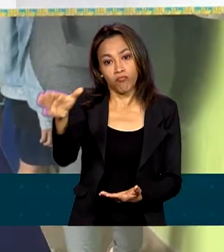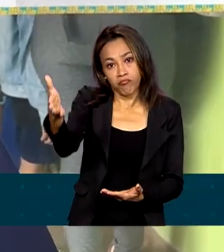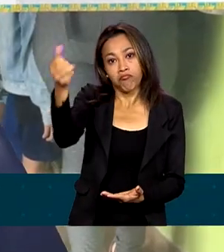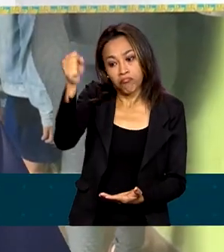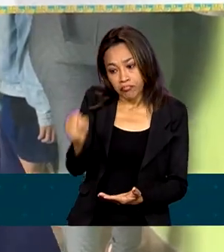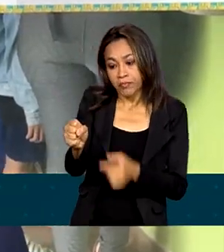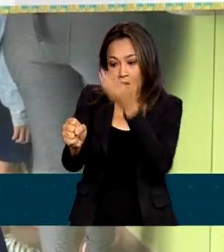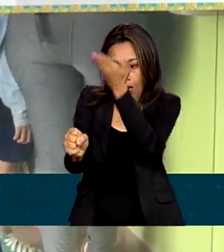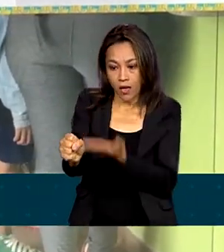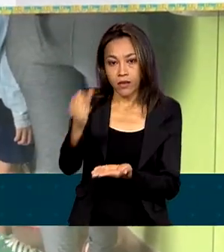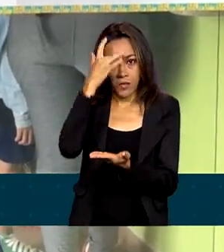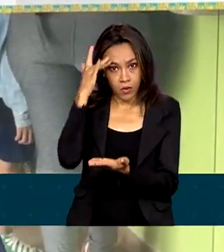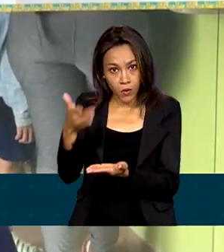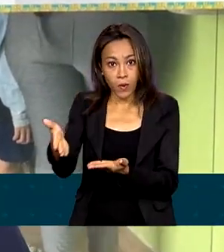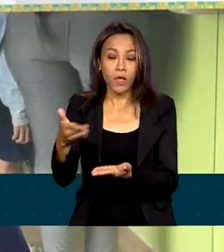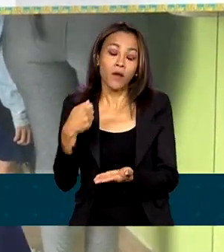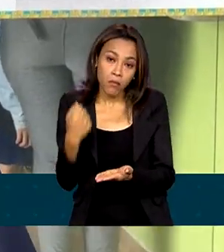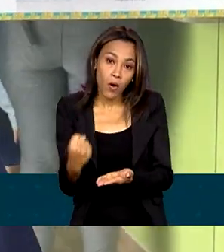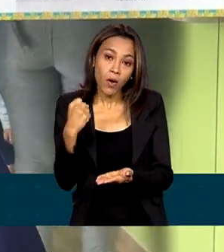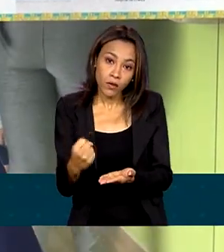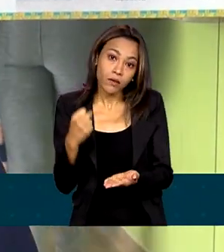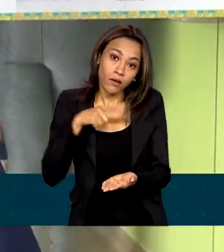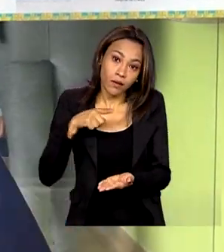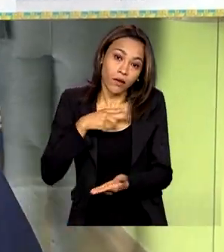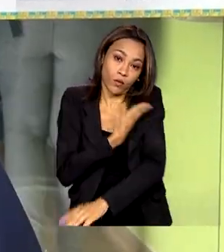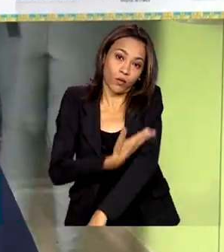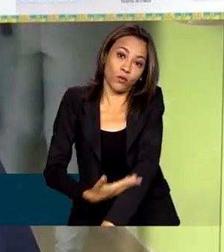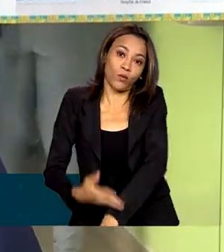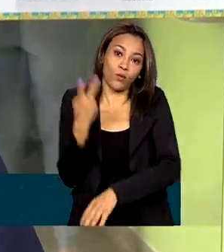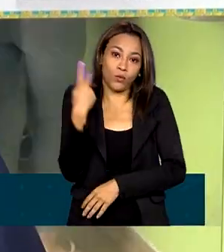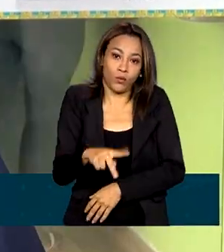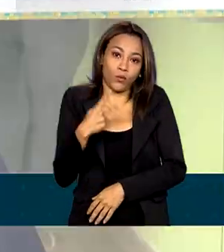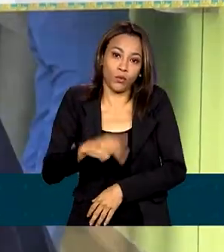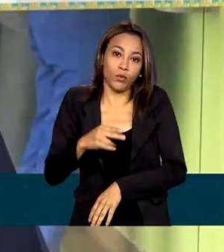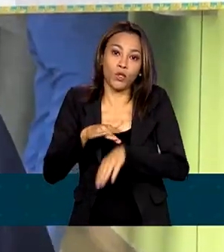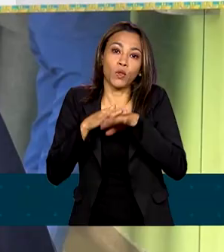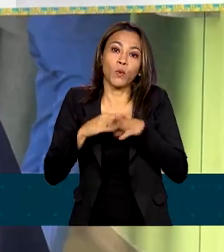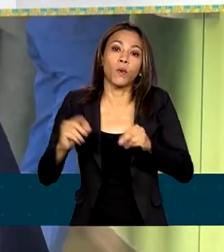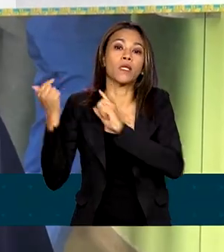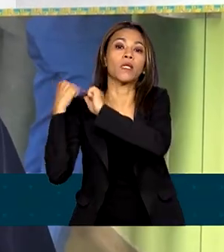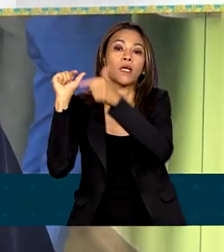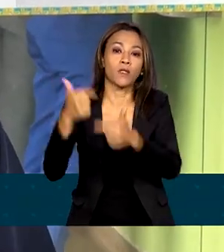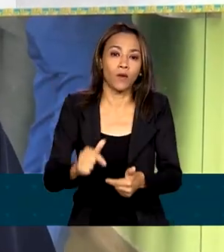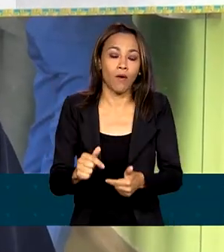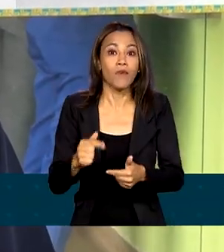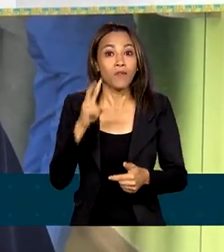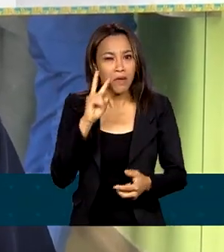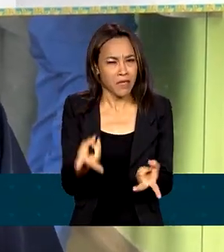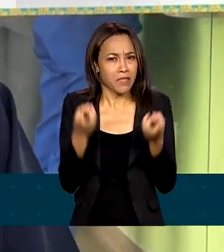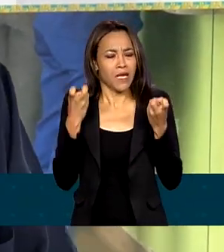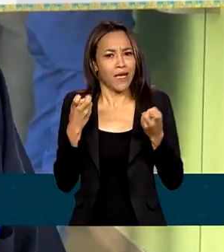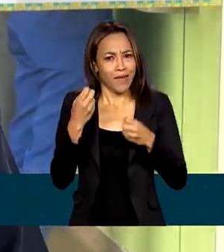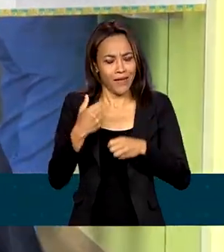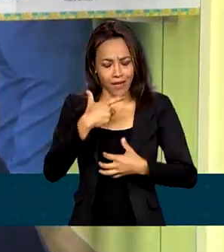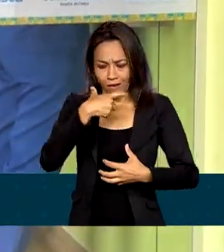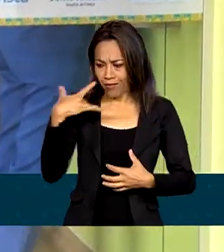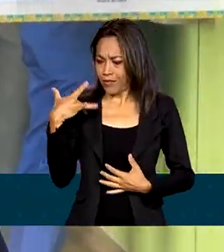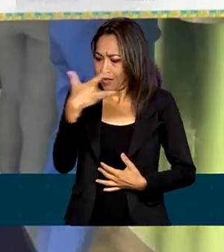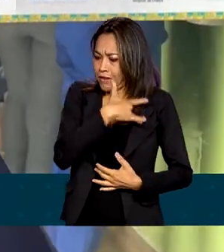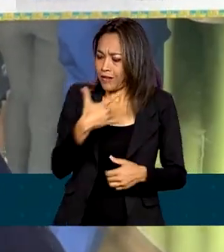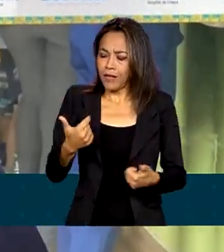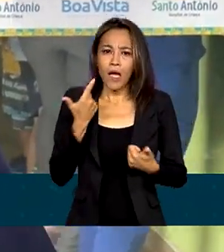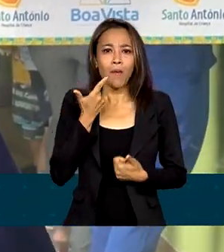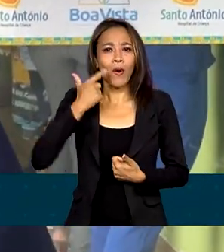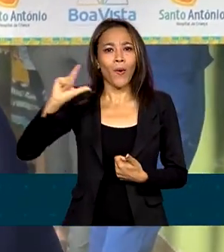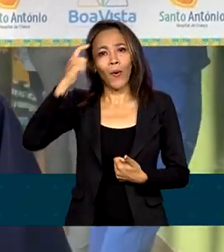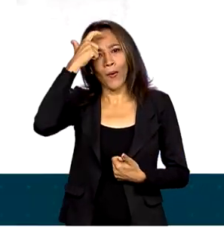para que a pessoa possa fazer essa prática de cura tradicional deles. A recuperação é visível. É uma outra pessoa, como eles